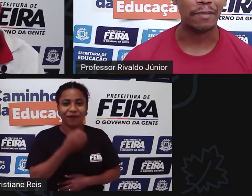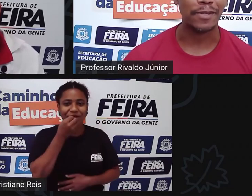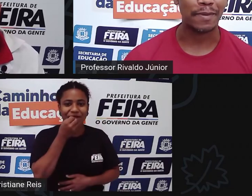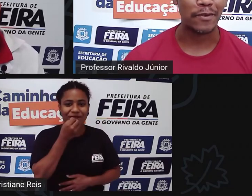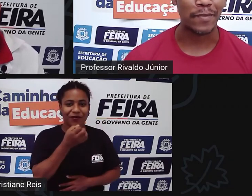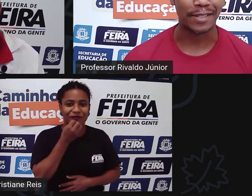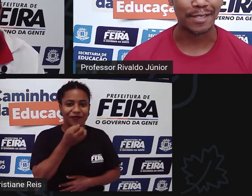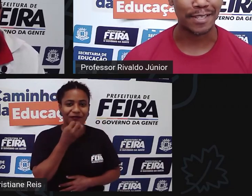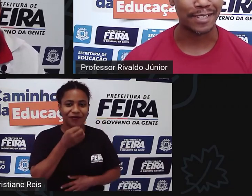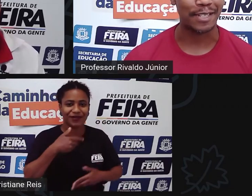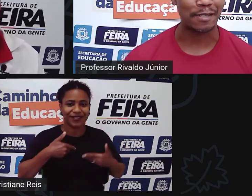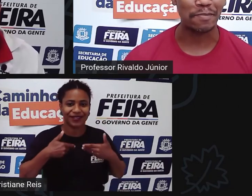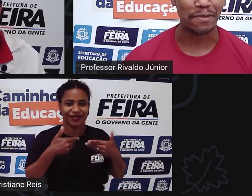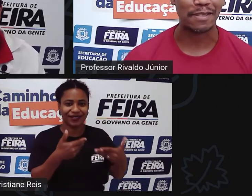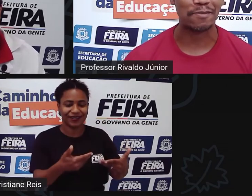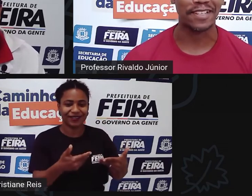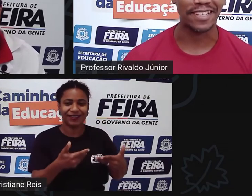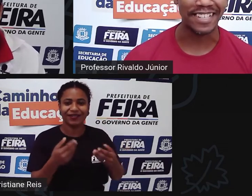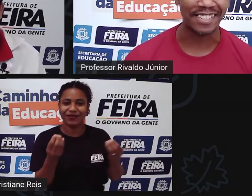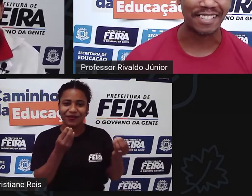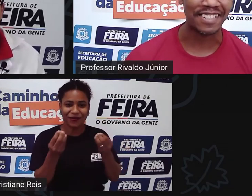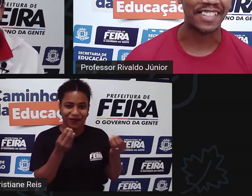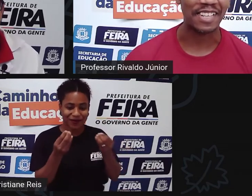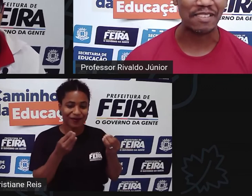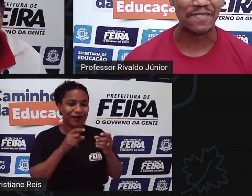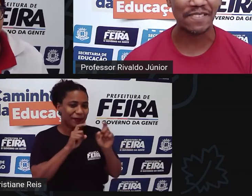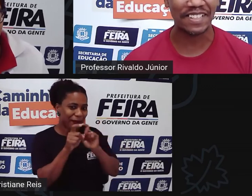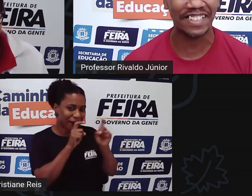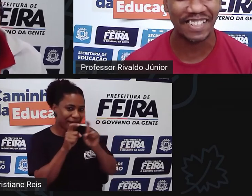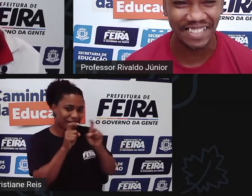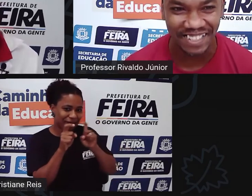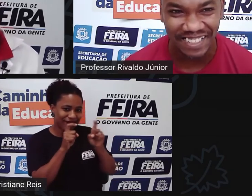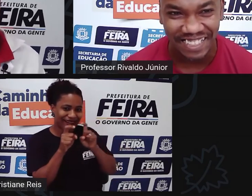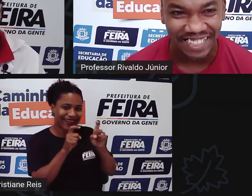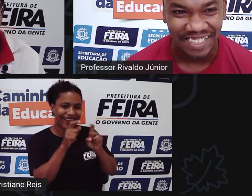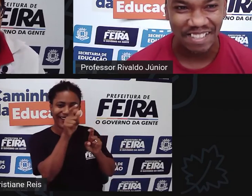papo ali depois para ver como é que está esse sedentarismo do professor que está sem tempo